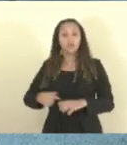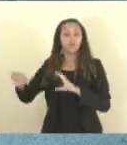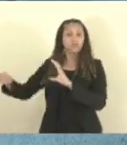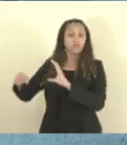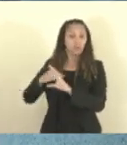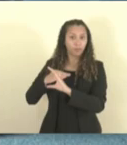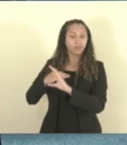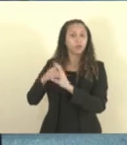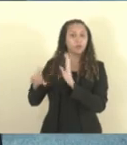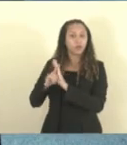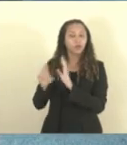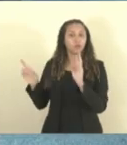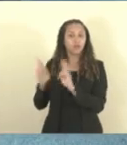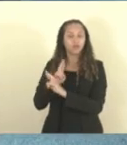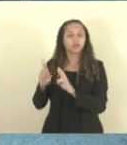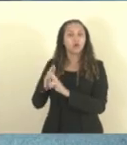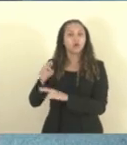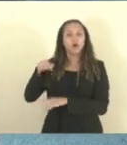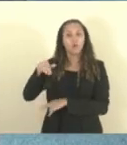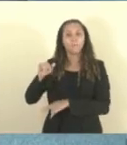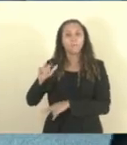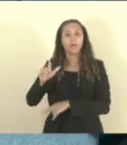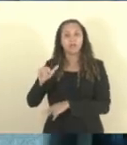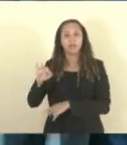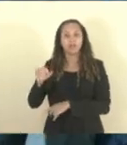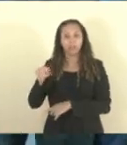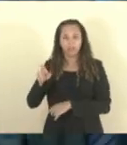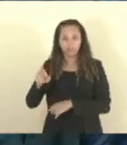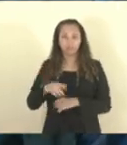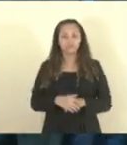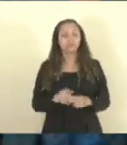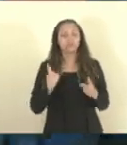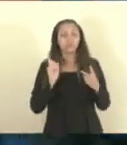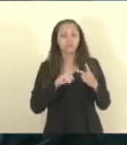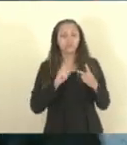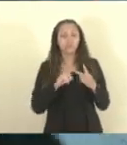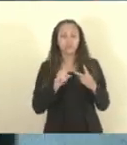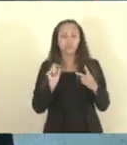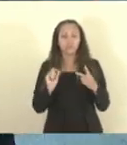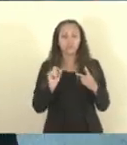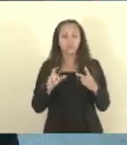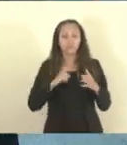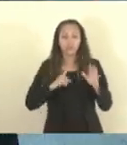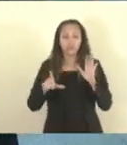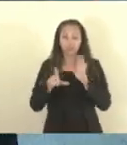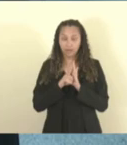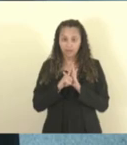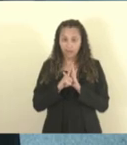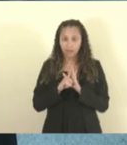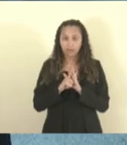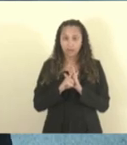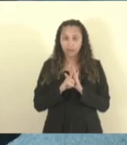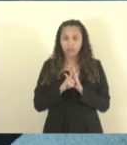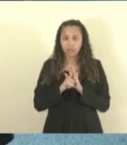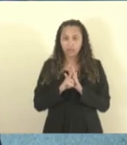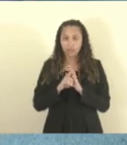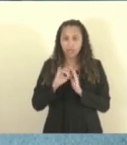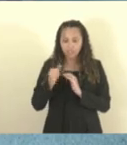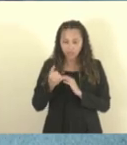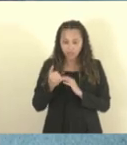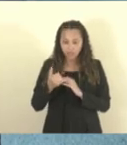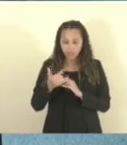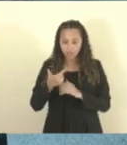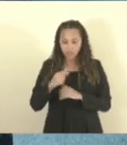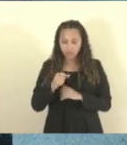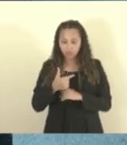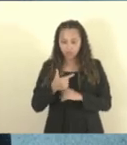lei em relação aos militares. E a segunda coisa, senhor presidente, é porque a nova lei de licitações está vigente desde janeiro de 2024,